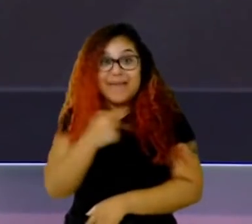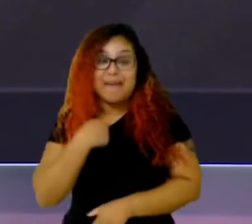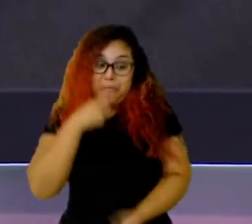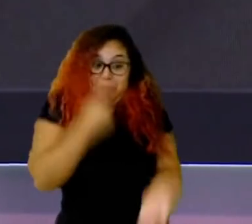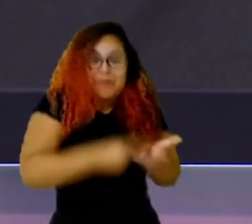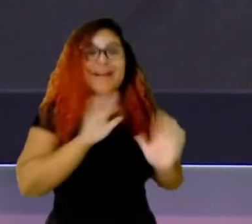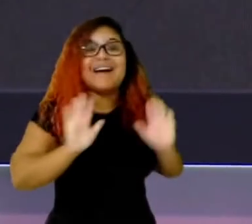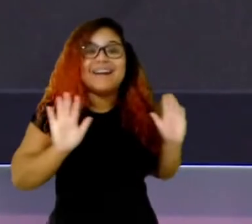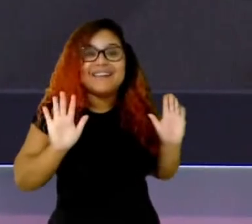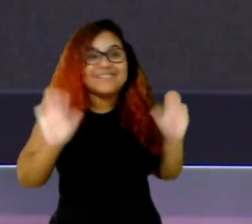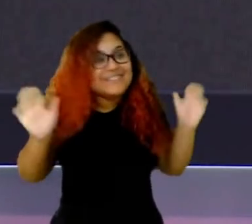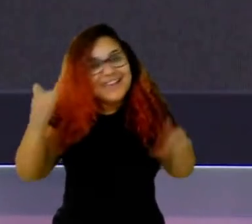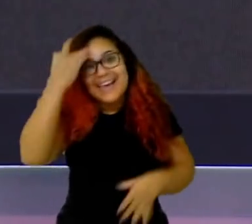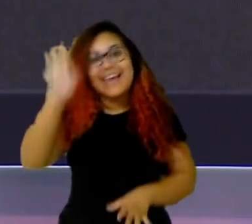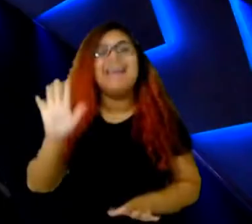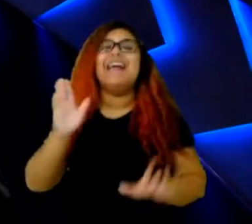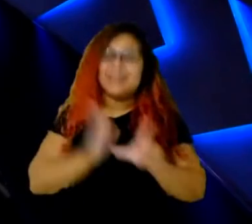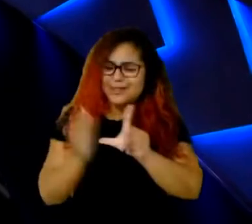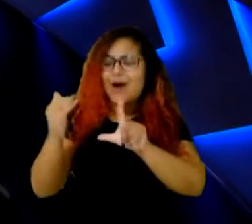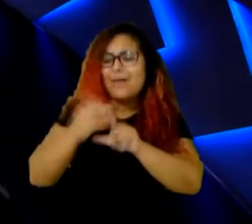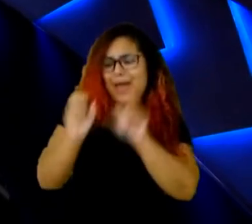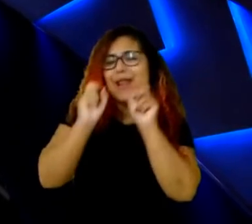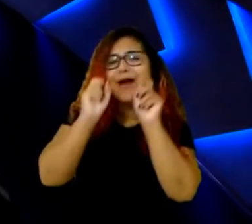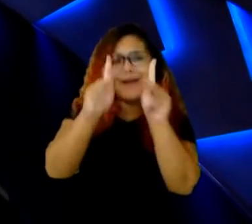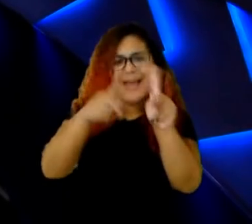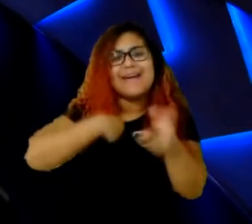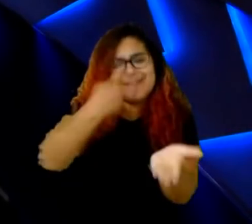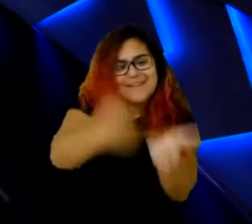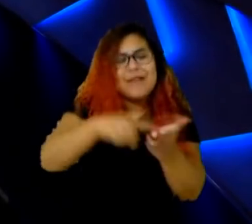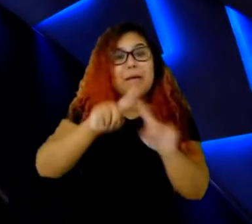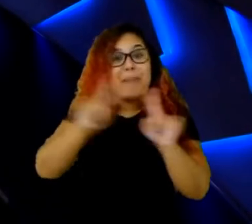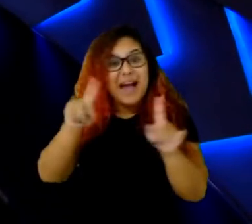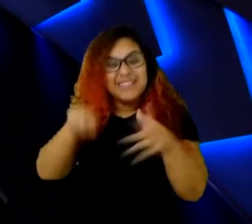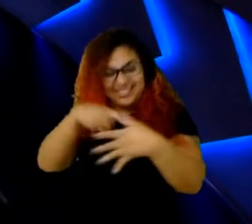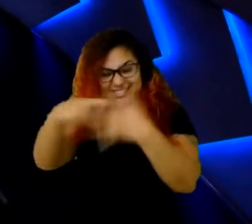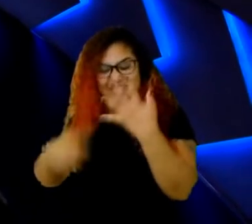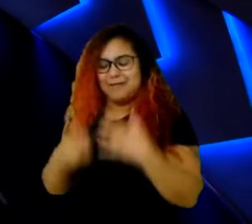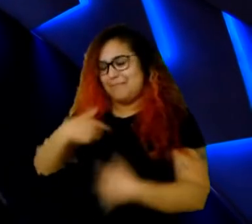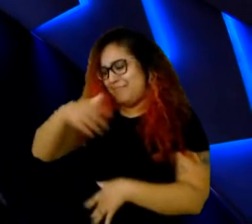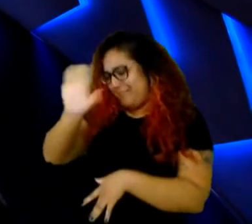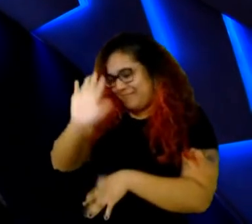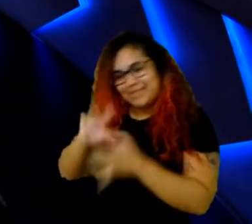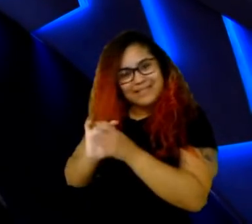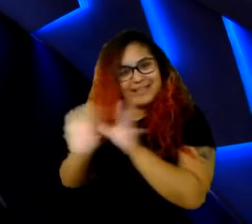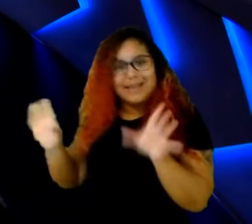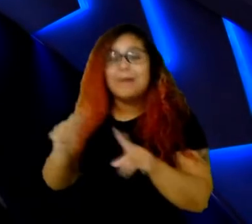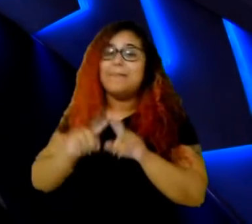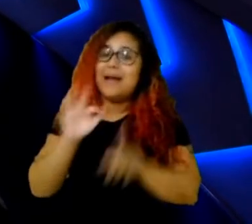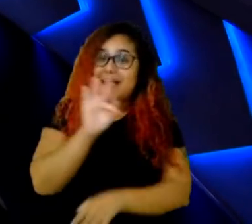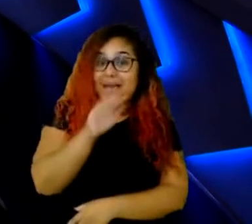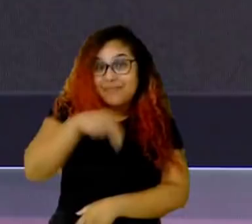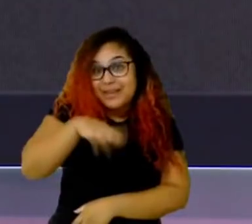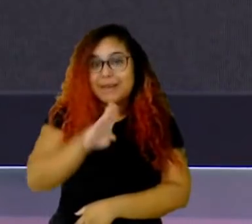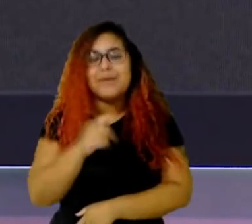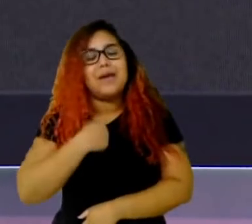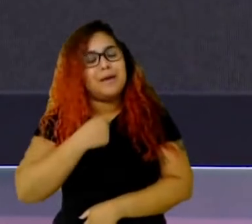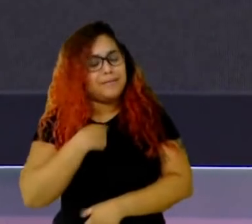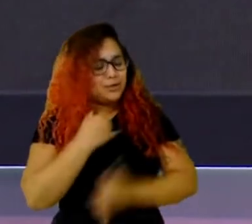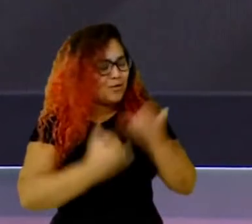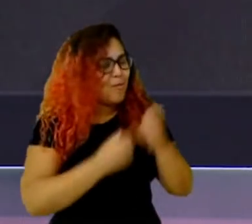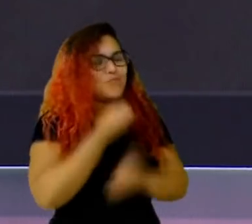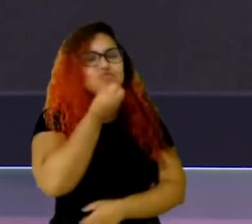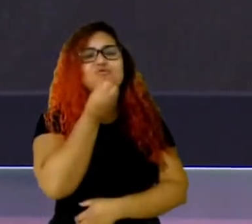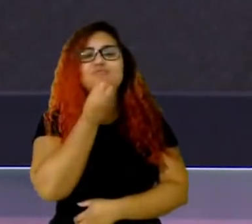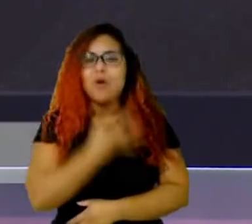top lane, beleza, o resto daí, vocês se virem, mas rapaziada, ó, a FNB e Team aí jogaram demais esse fim de semana, foi difícil de decidir